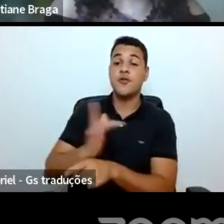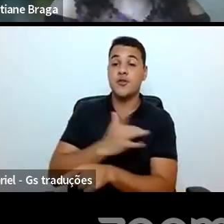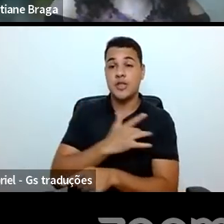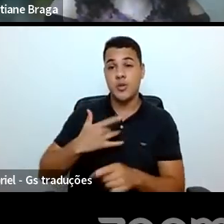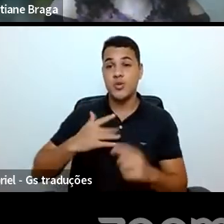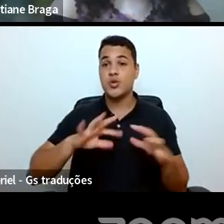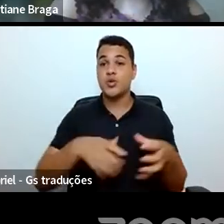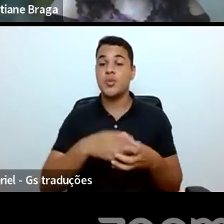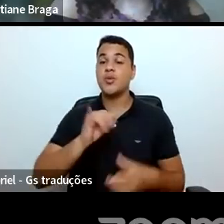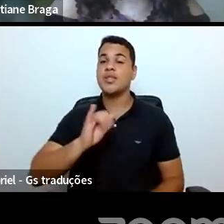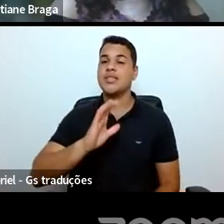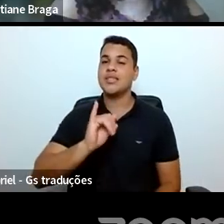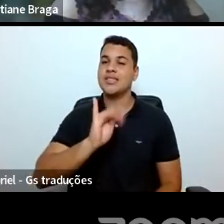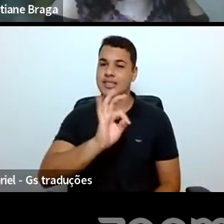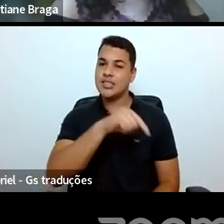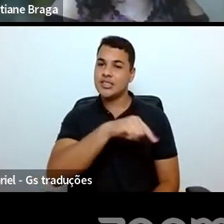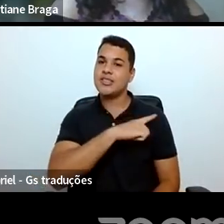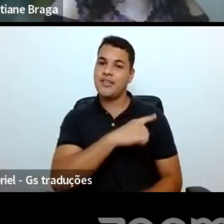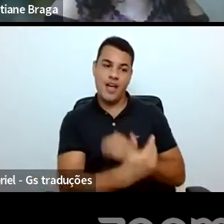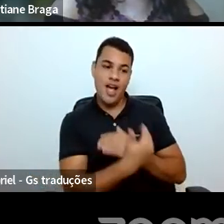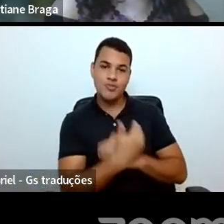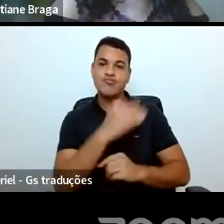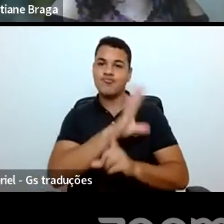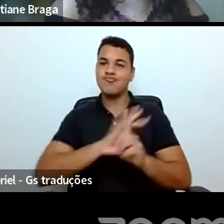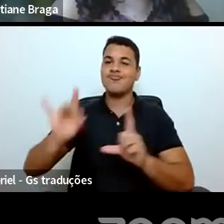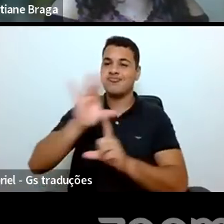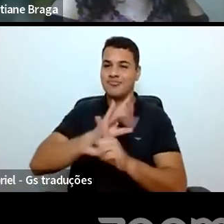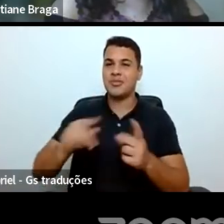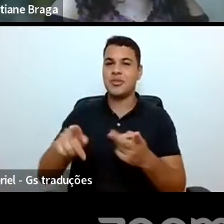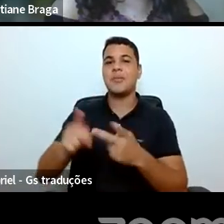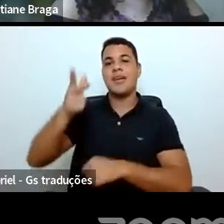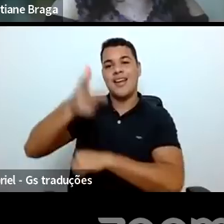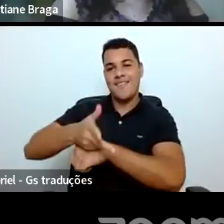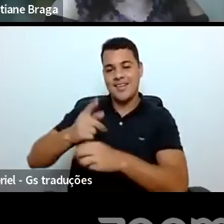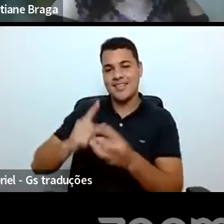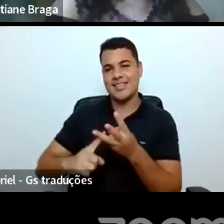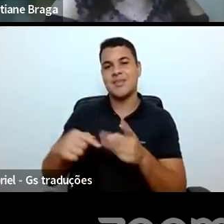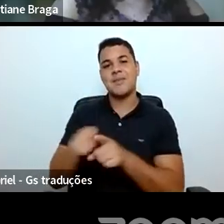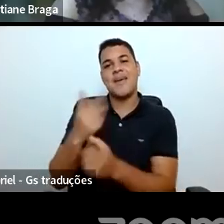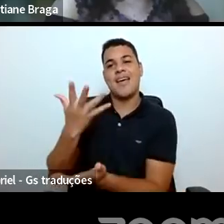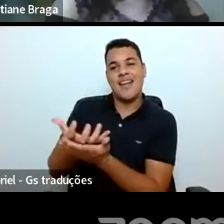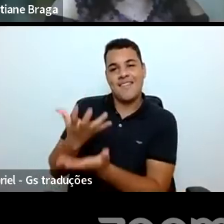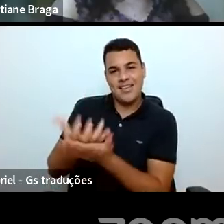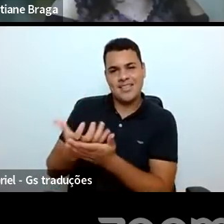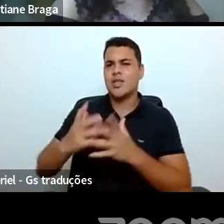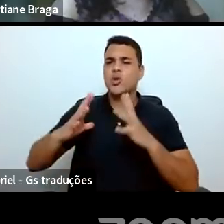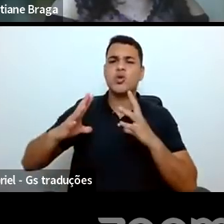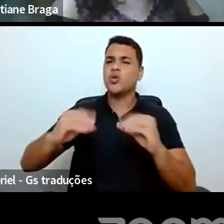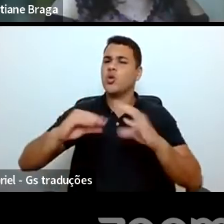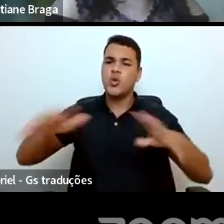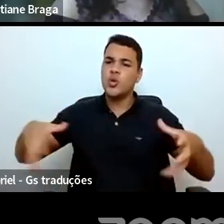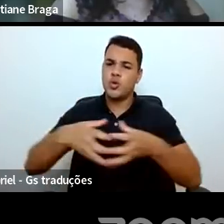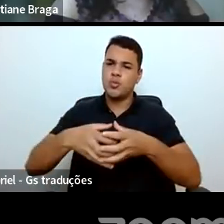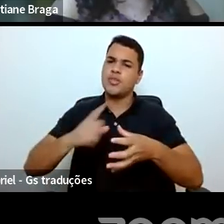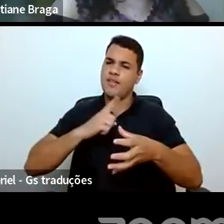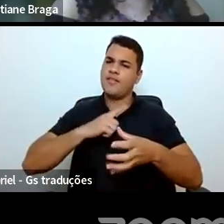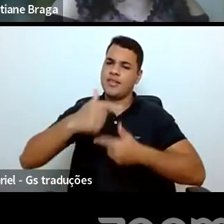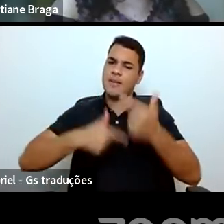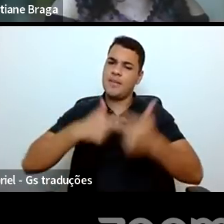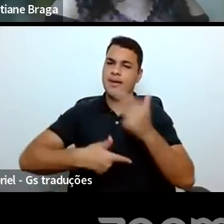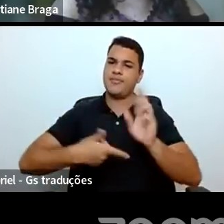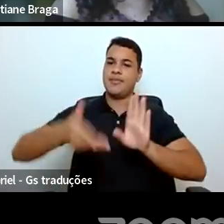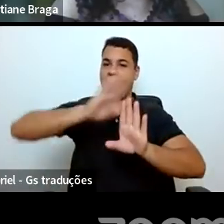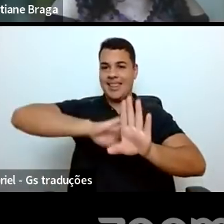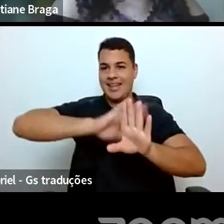ICICT, tanto para a transmissão, quanto a edição do vídeo, gravação, toda a equipe de quem faz esses bastidores para acontecer